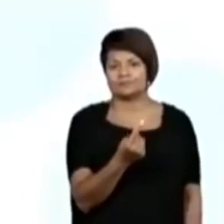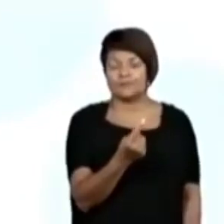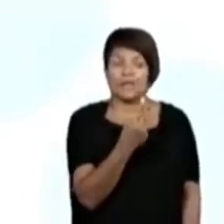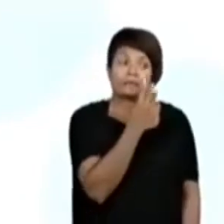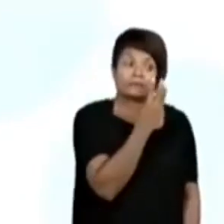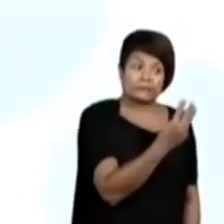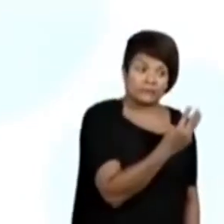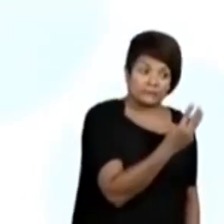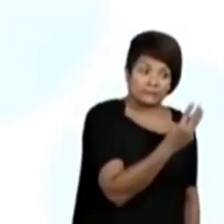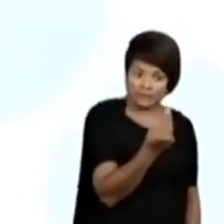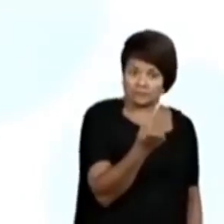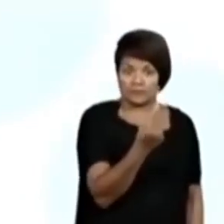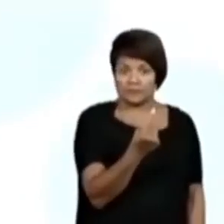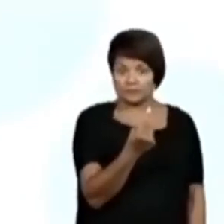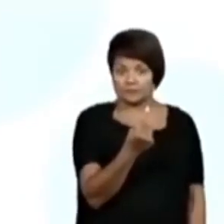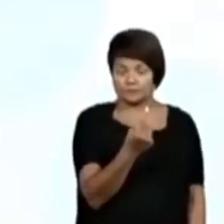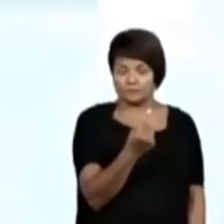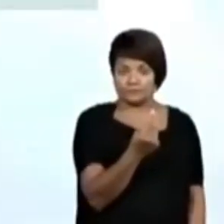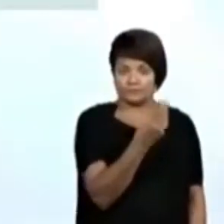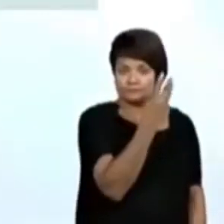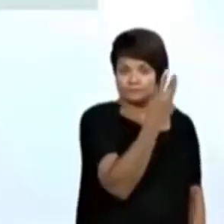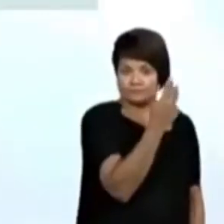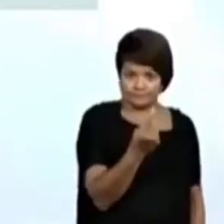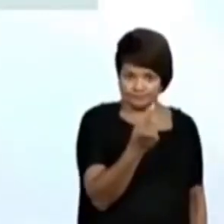eu posso juntar 31.